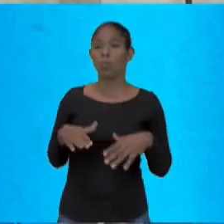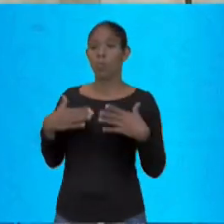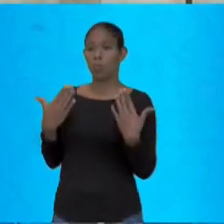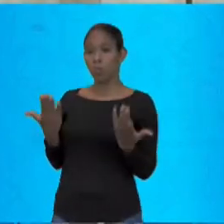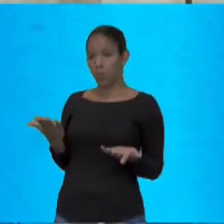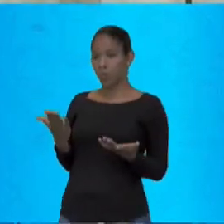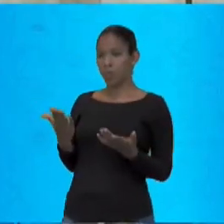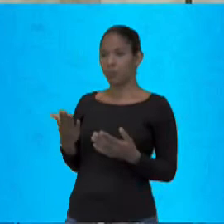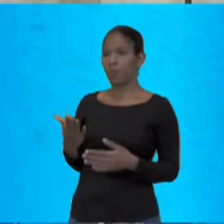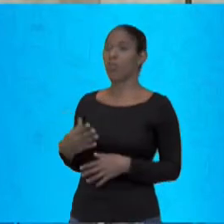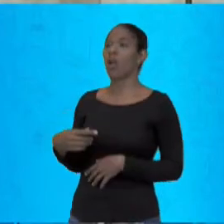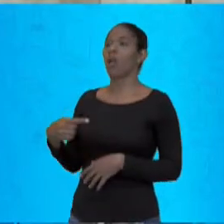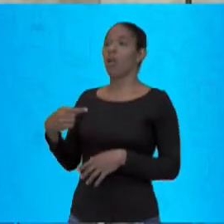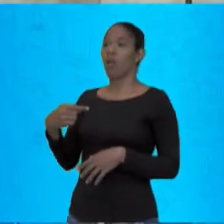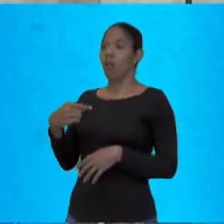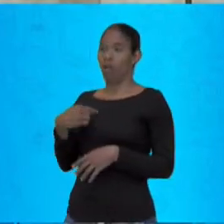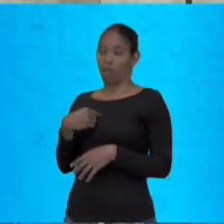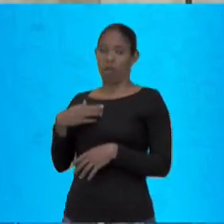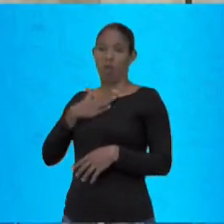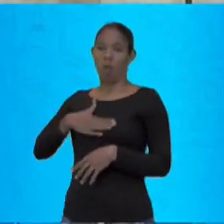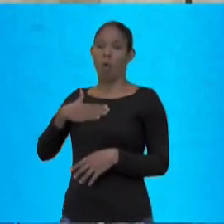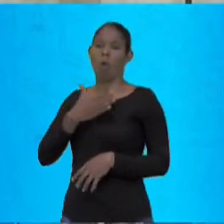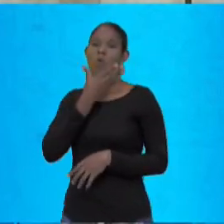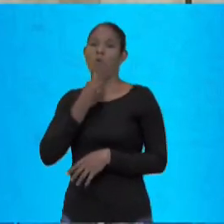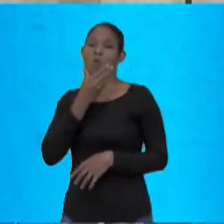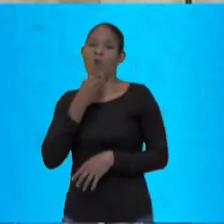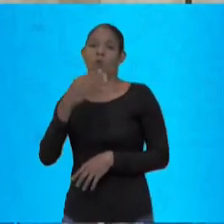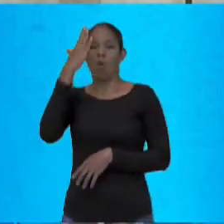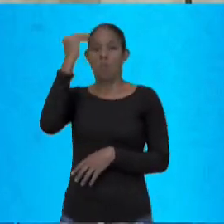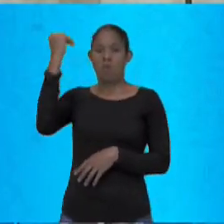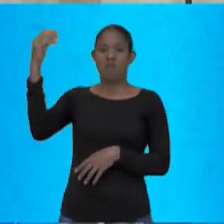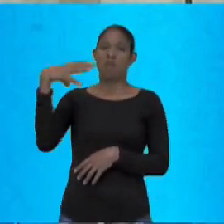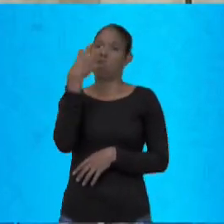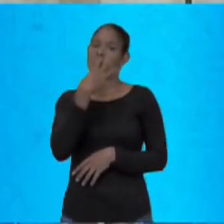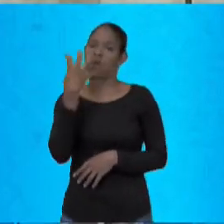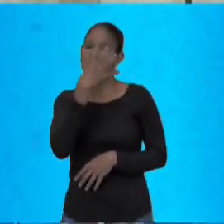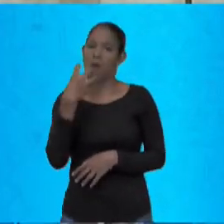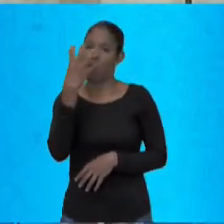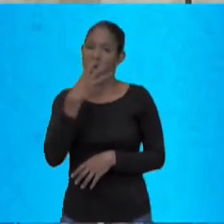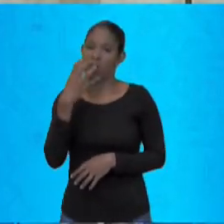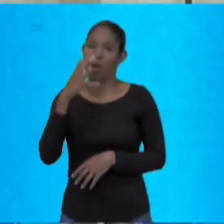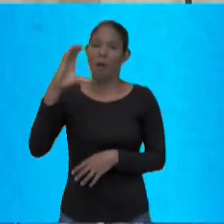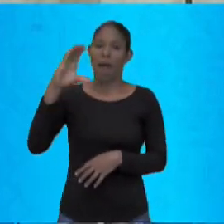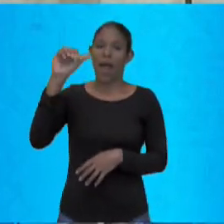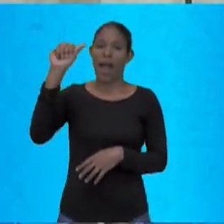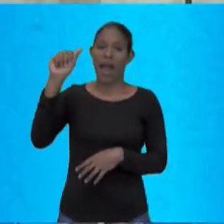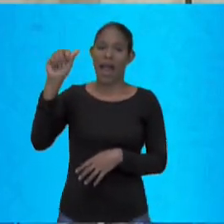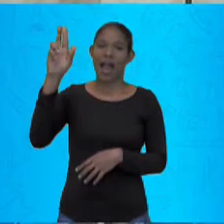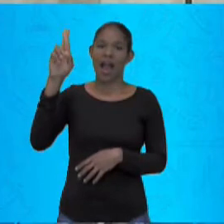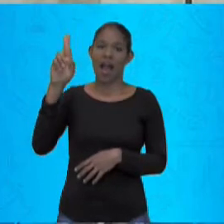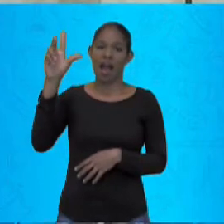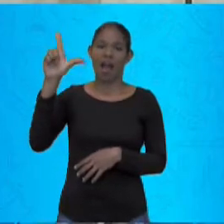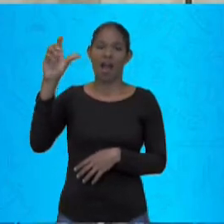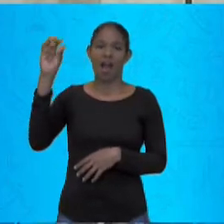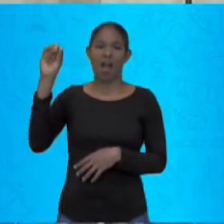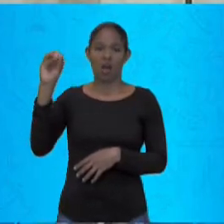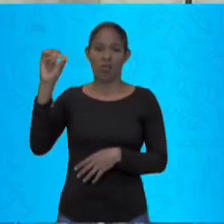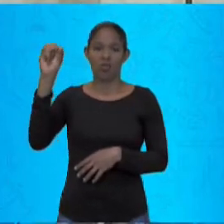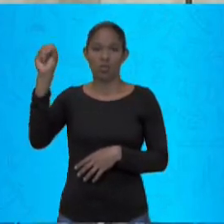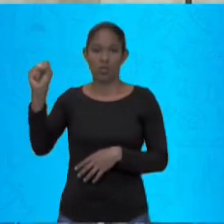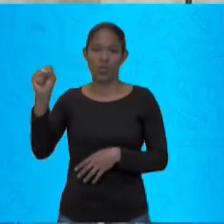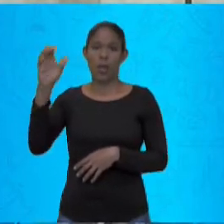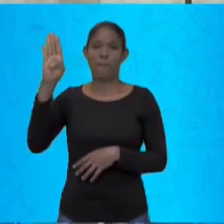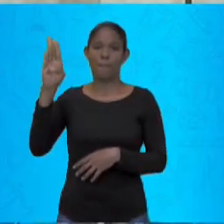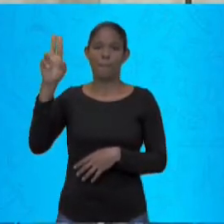musical é Carlinhos Brau. Por ser um multi-instrumentista, tocar vários tipos de instrumentos, e ser compositor e